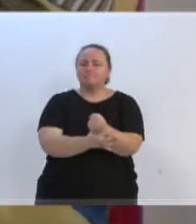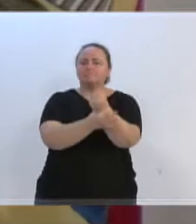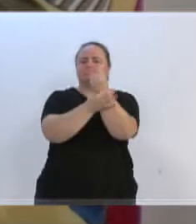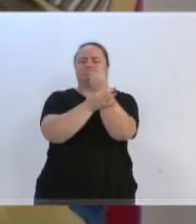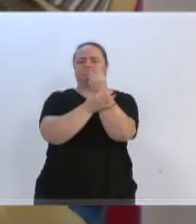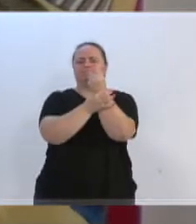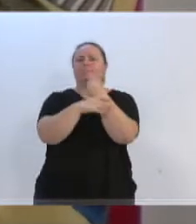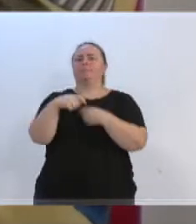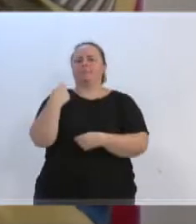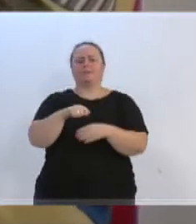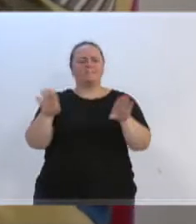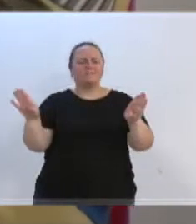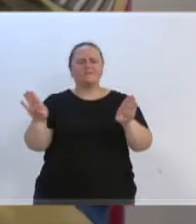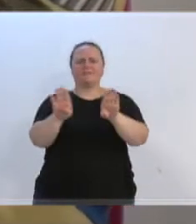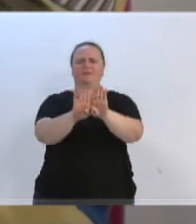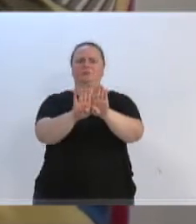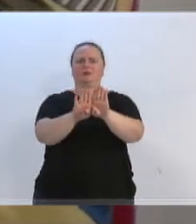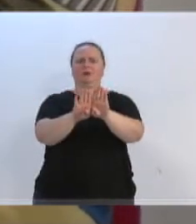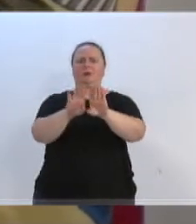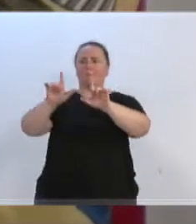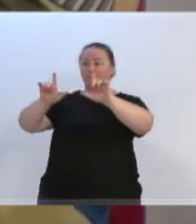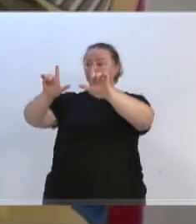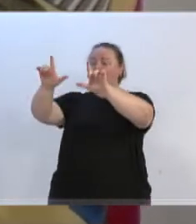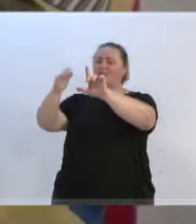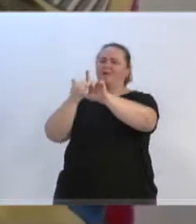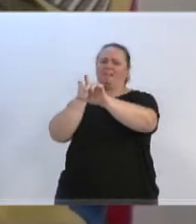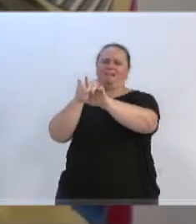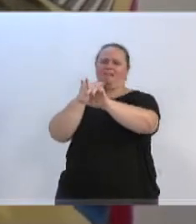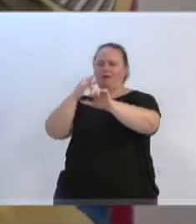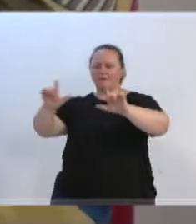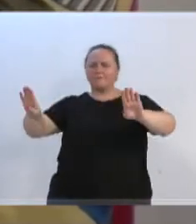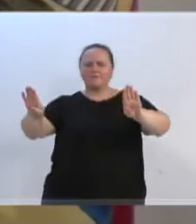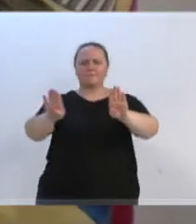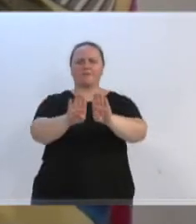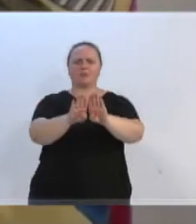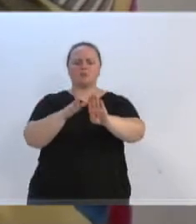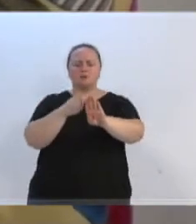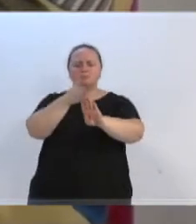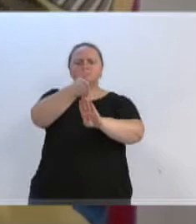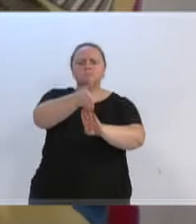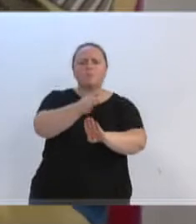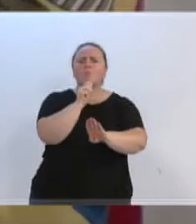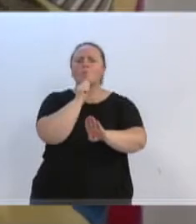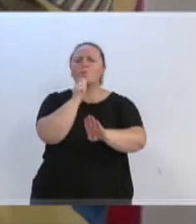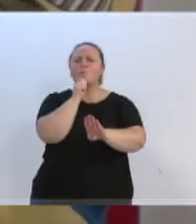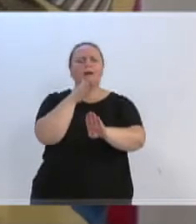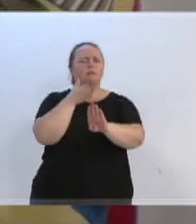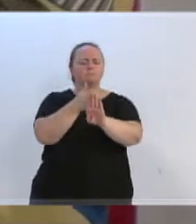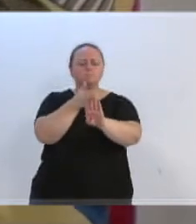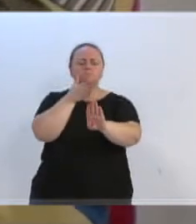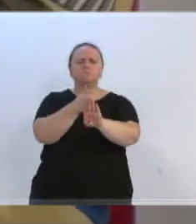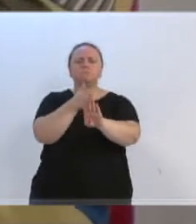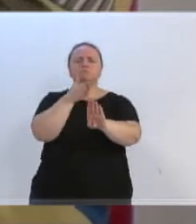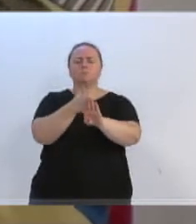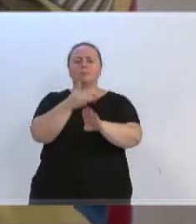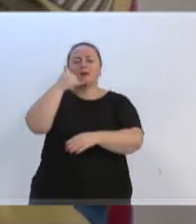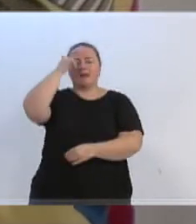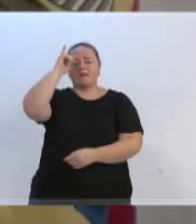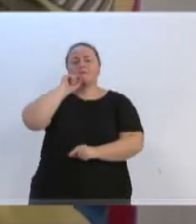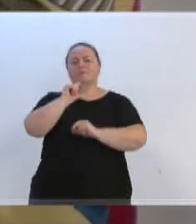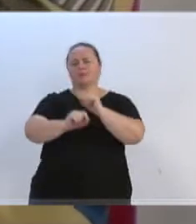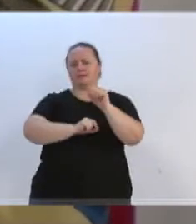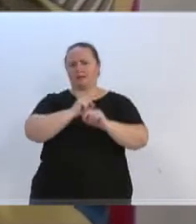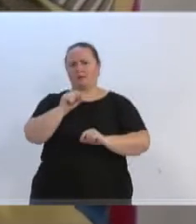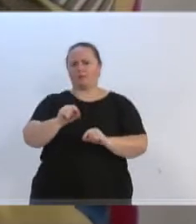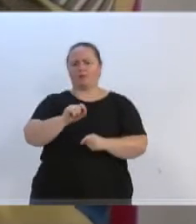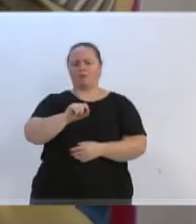fecha, que fecha, não só aquela placa, que feche de uma vez aquela passarela, para que nós não tenhamos aí, daqui a pouco, vereador Amanto,